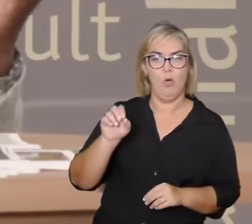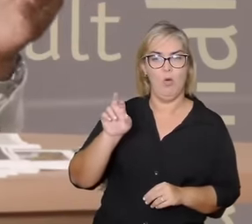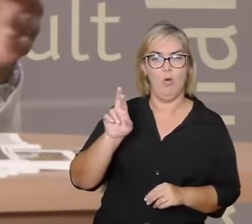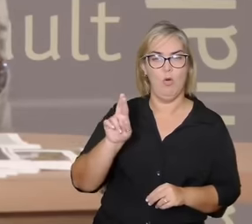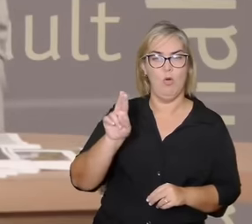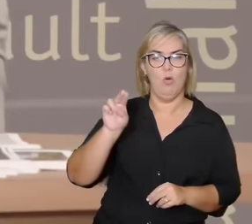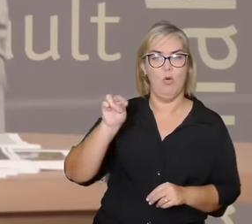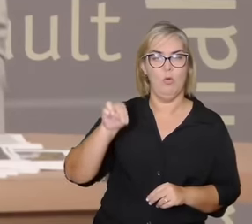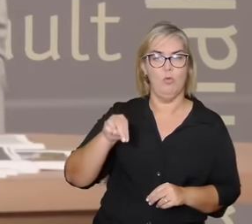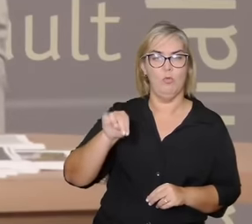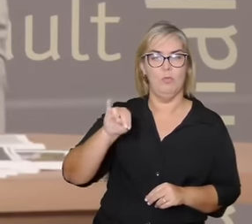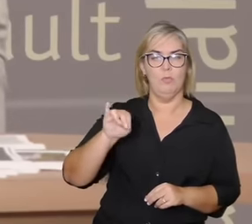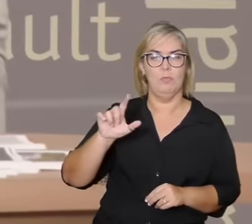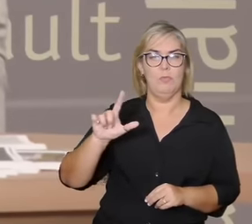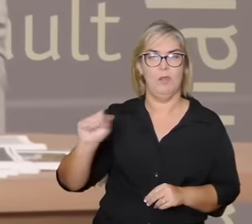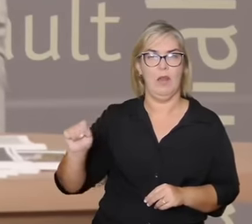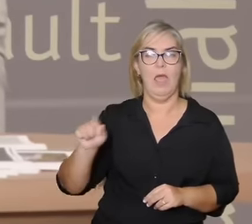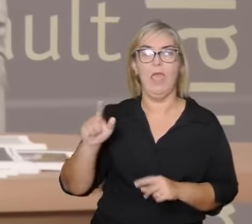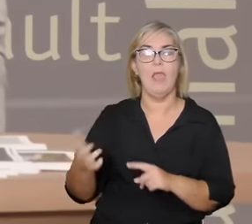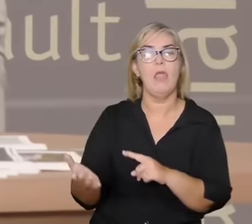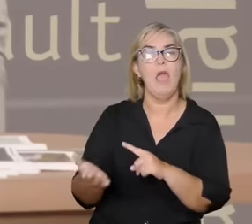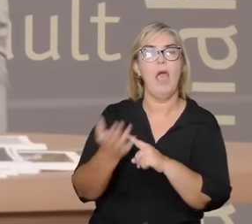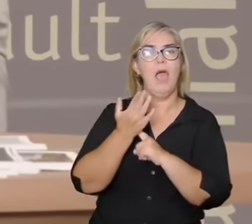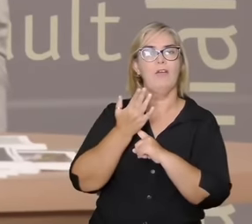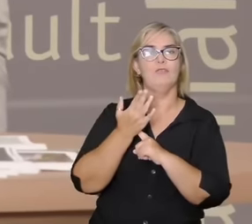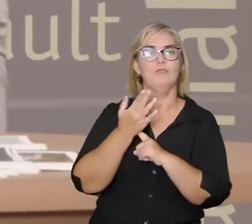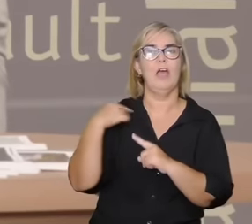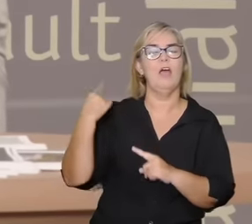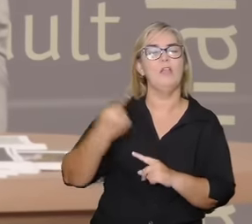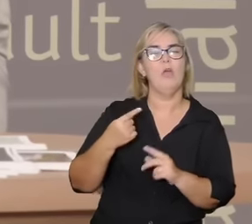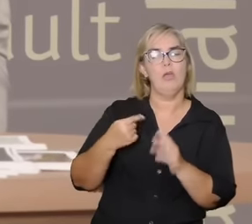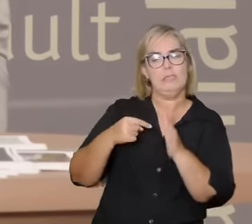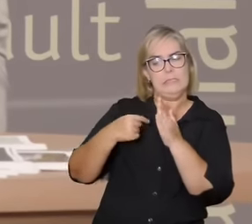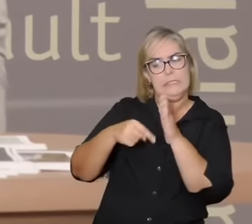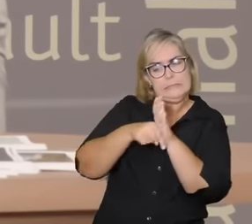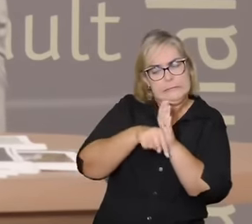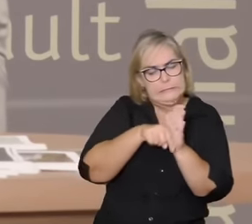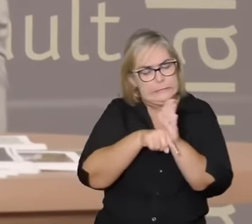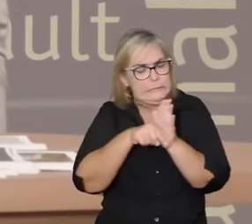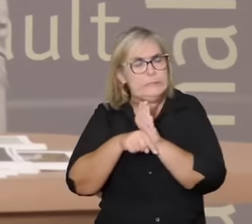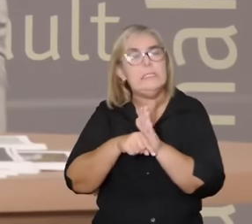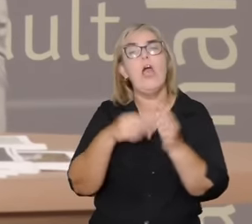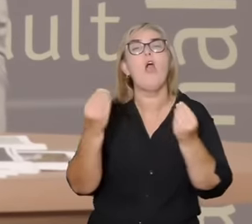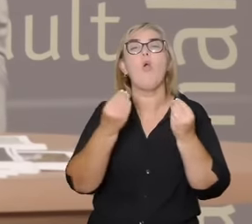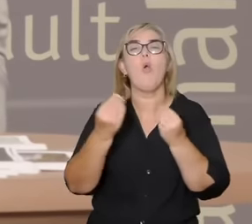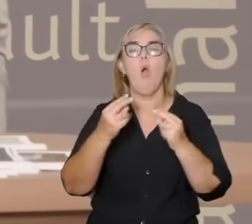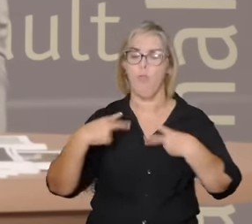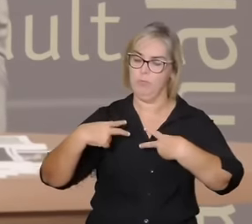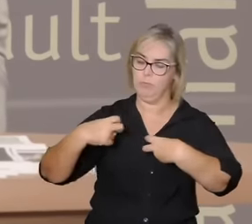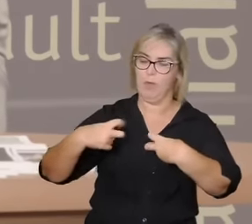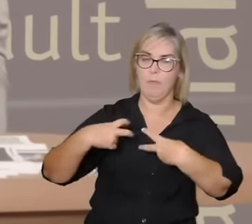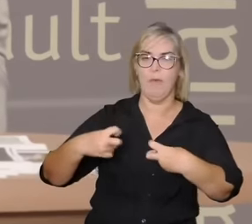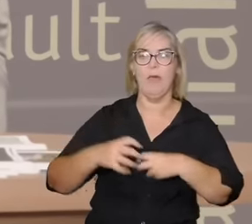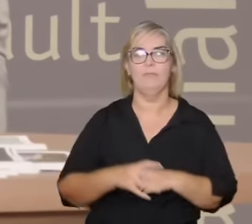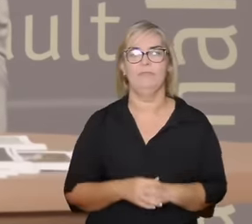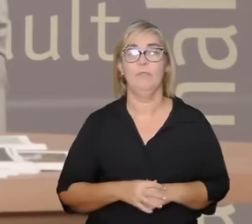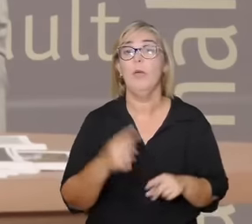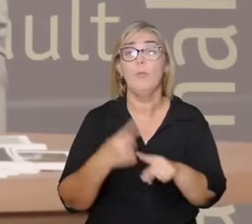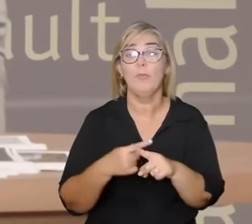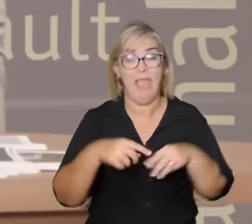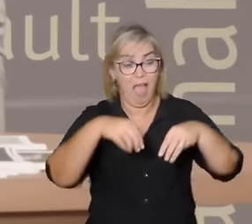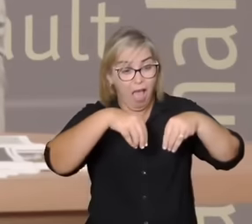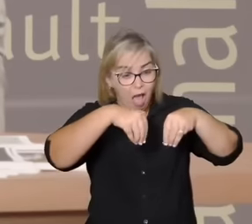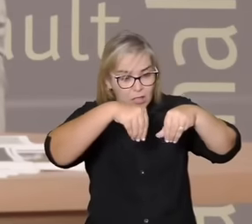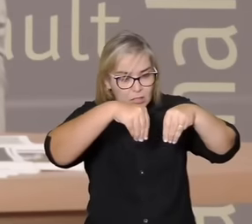a terra ela pode ser arenosa argilosa humosa calcária isso